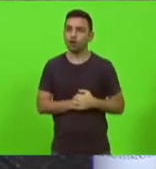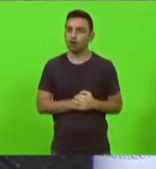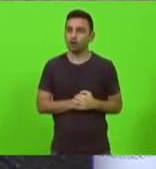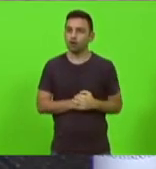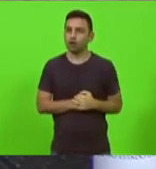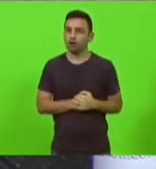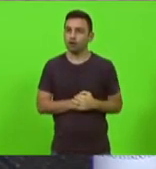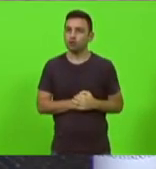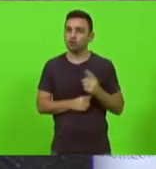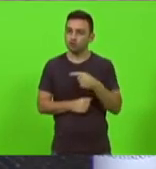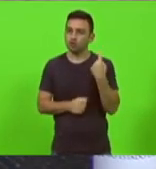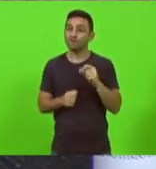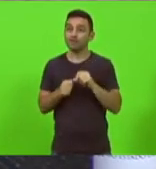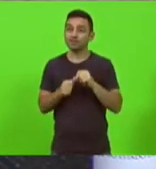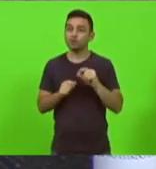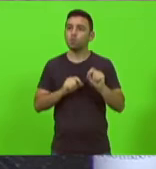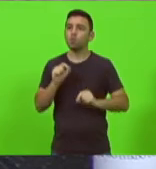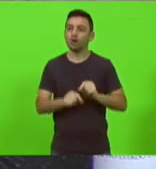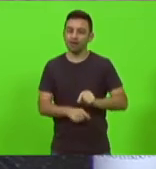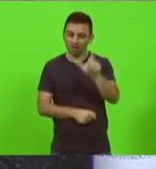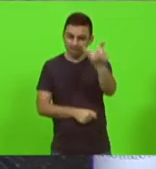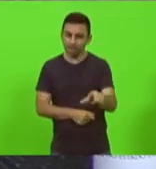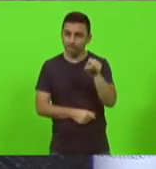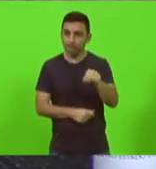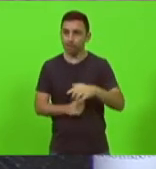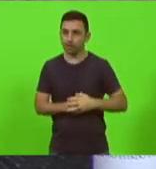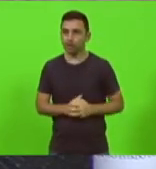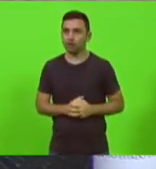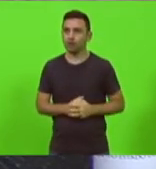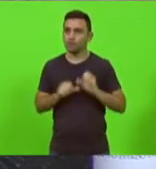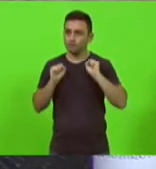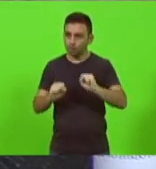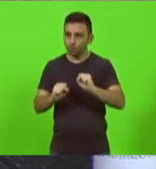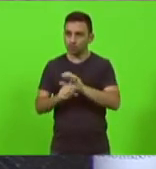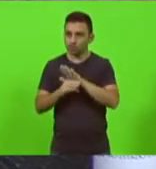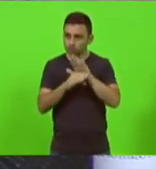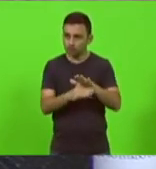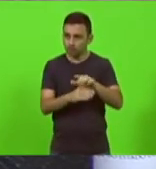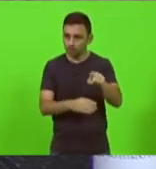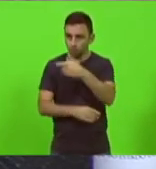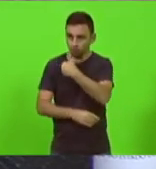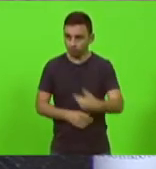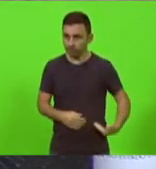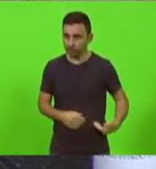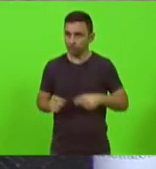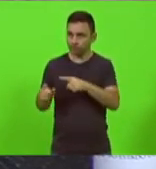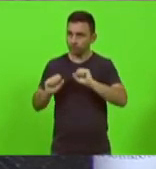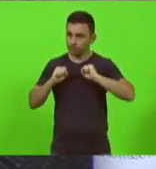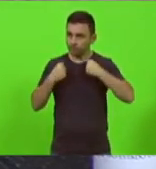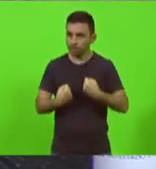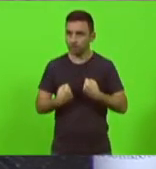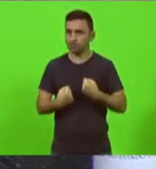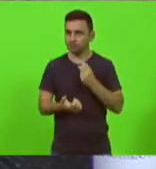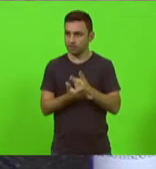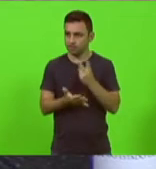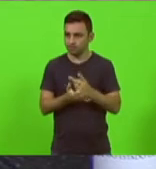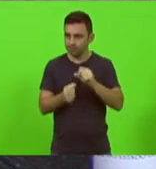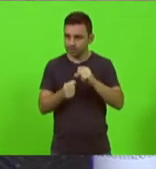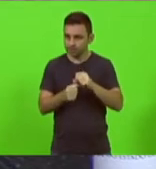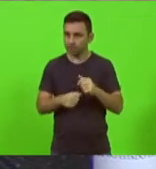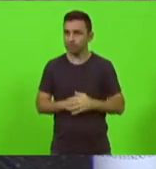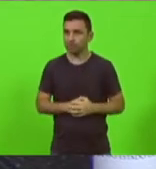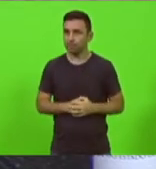que vamos fazer em relação a ele o senhor pode ajudar esse governo que o senhor tanto defende a fazer alguma coisa